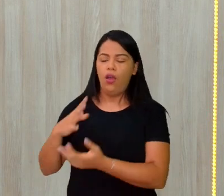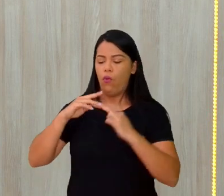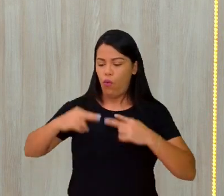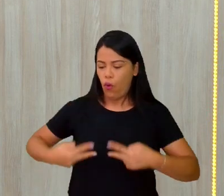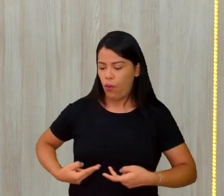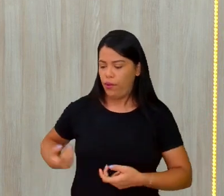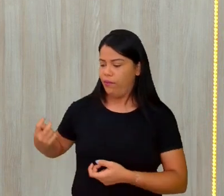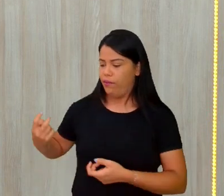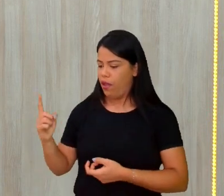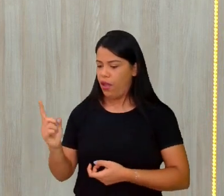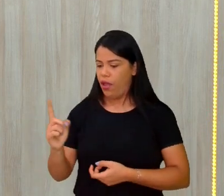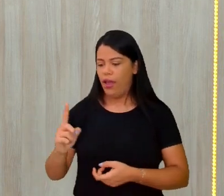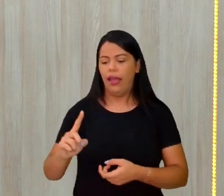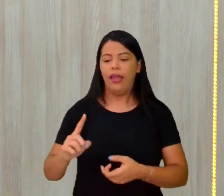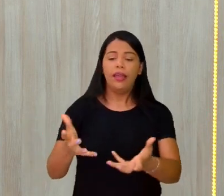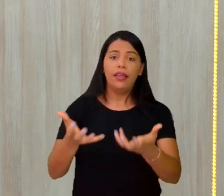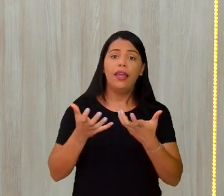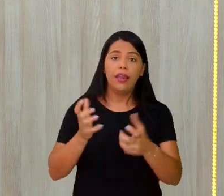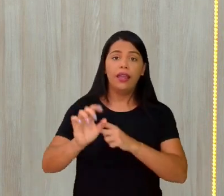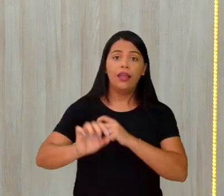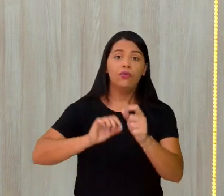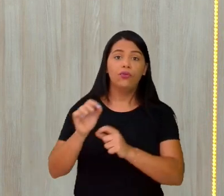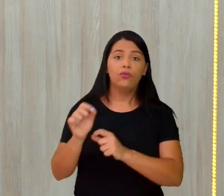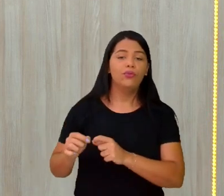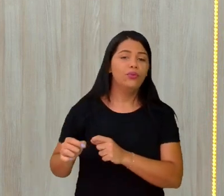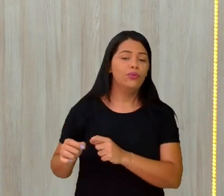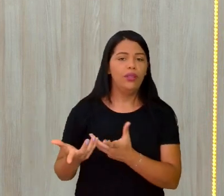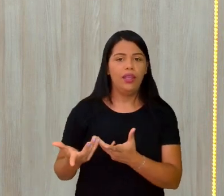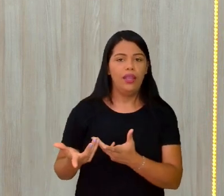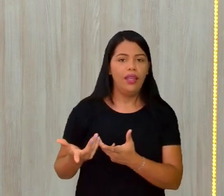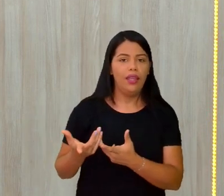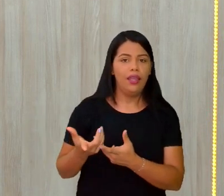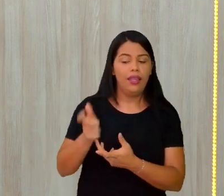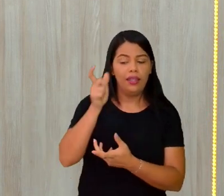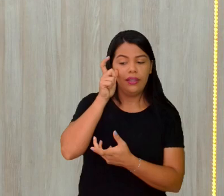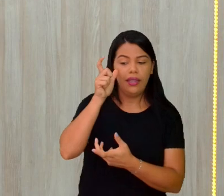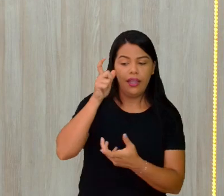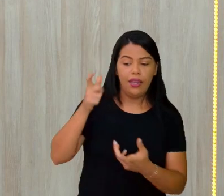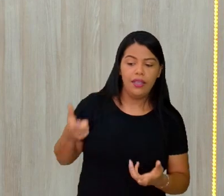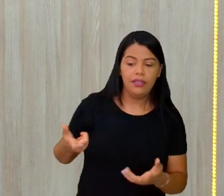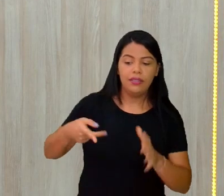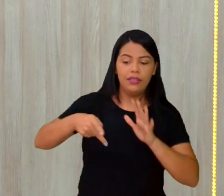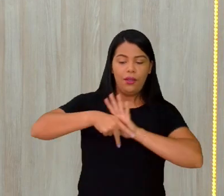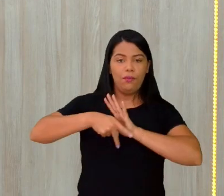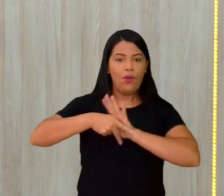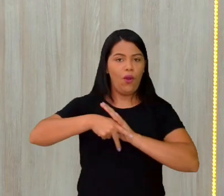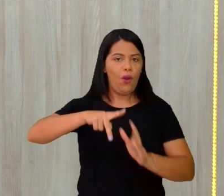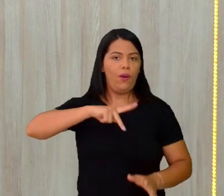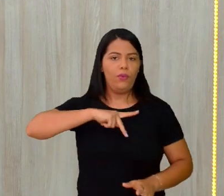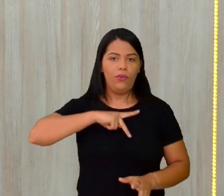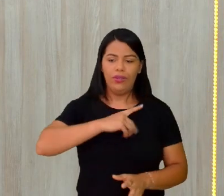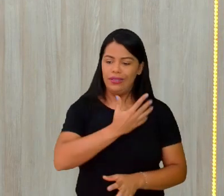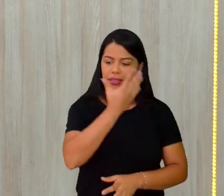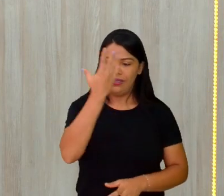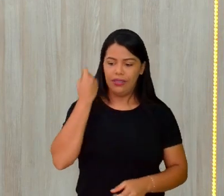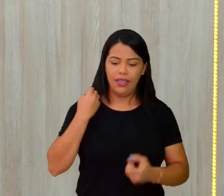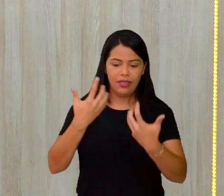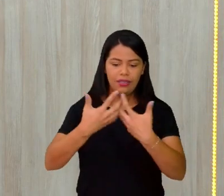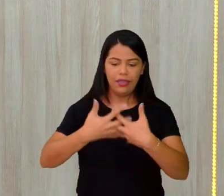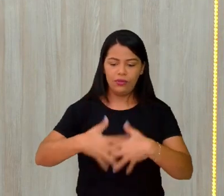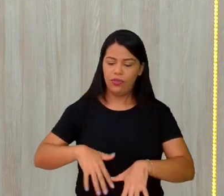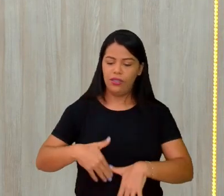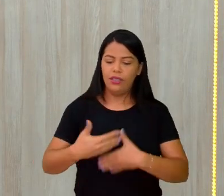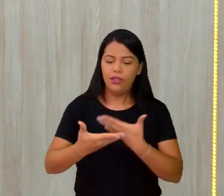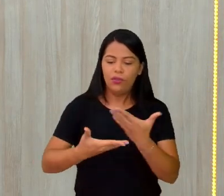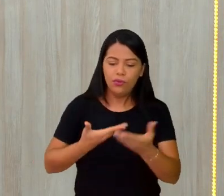visando os seus interesses, esquecendo as partes naturais. Mas a gente está falando